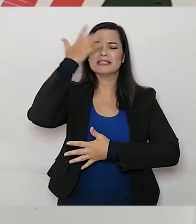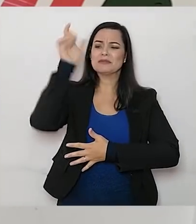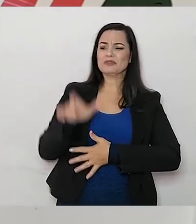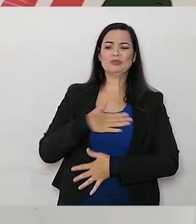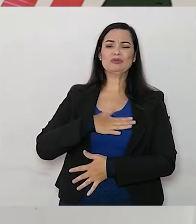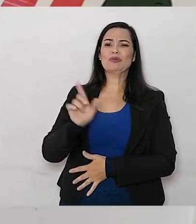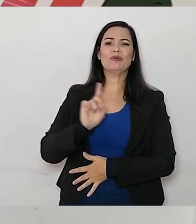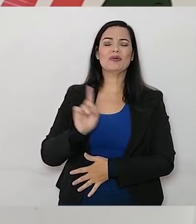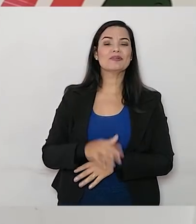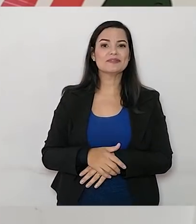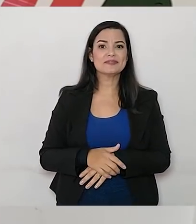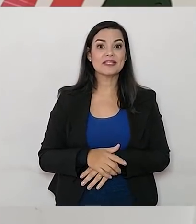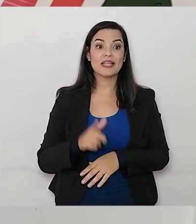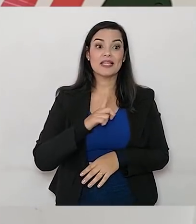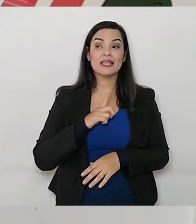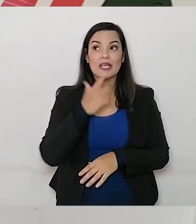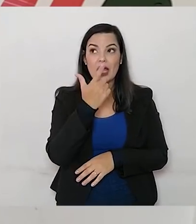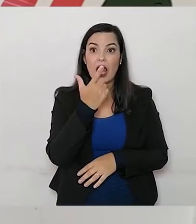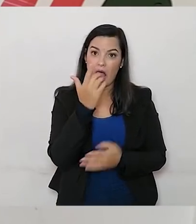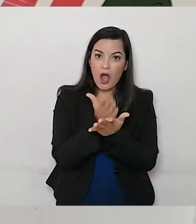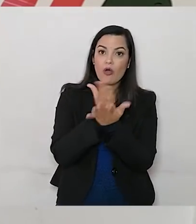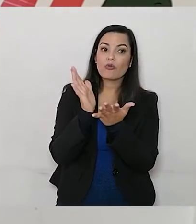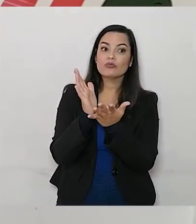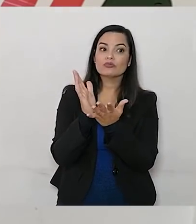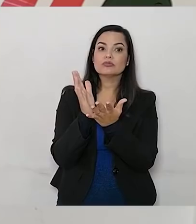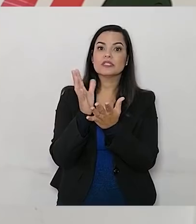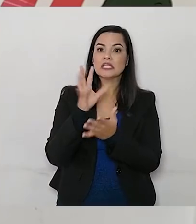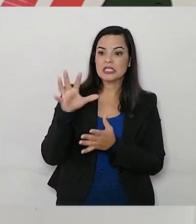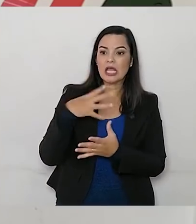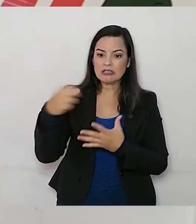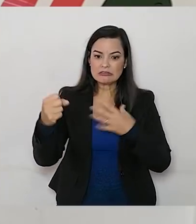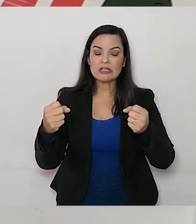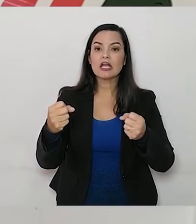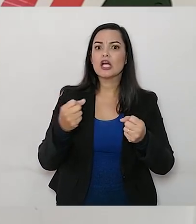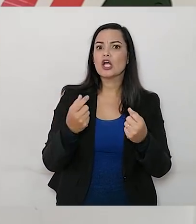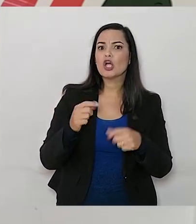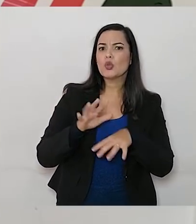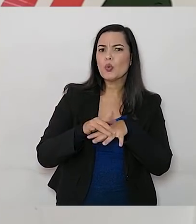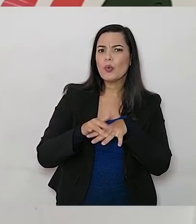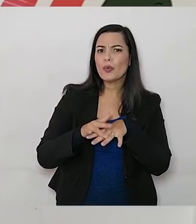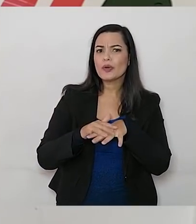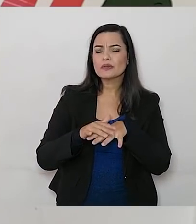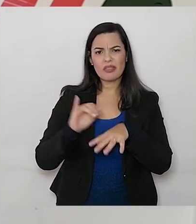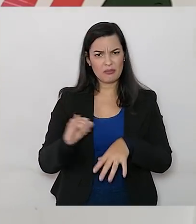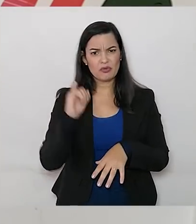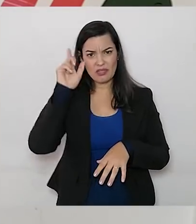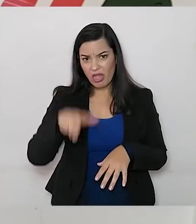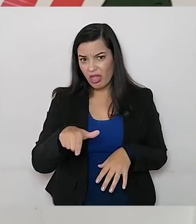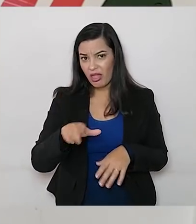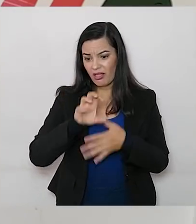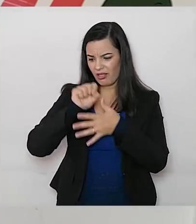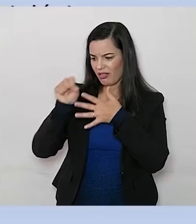pessoas. Nós temos outros que são vetores de algumas doenças. Eles são importantes nas cadeias